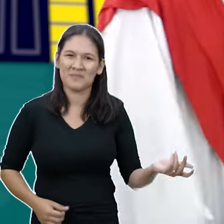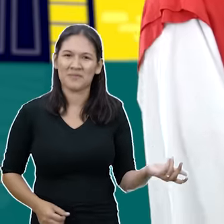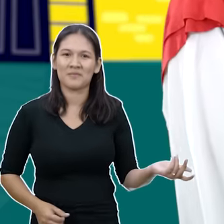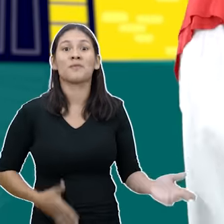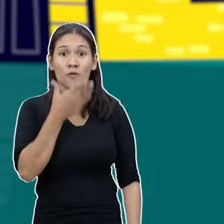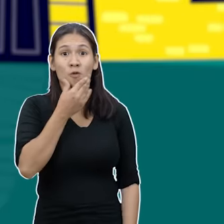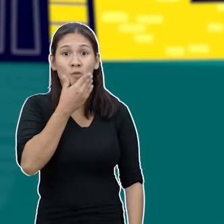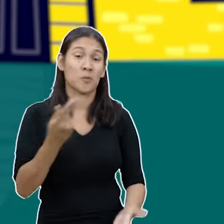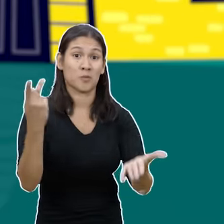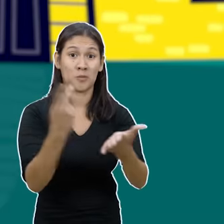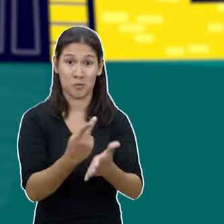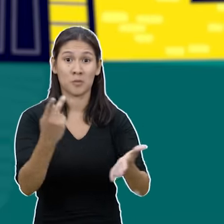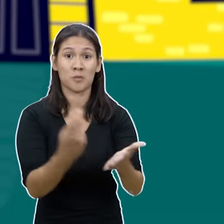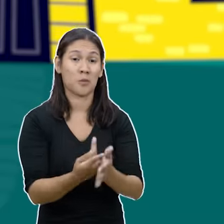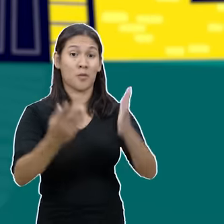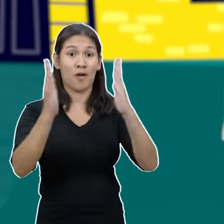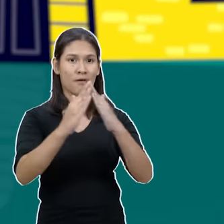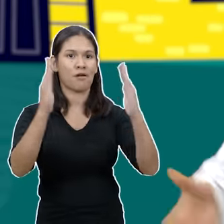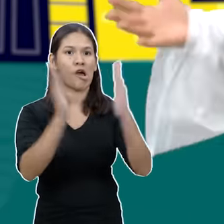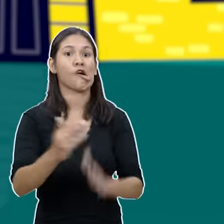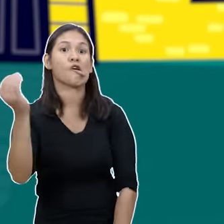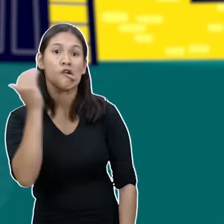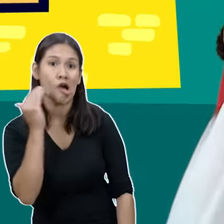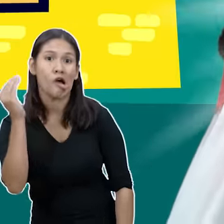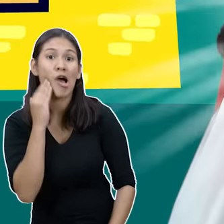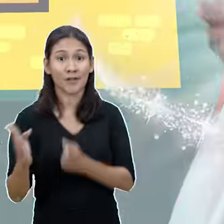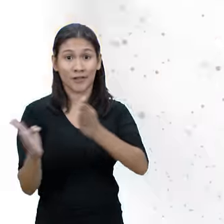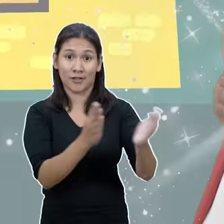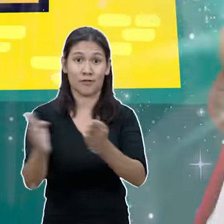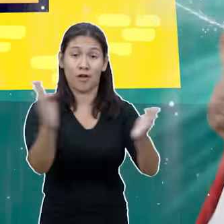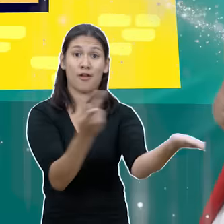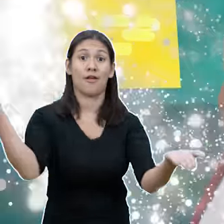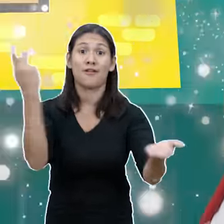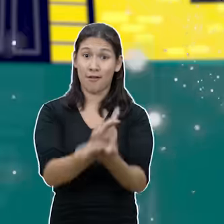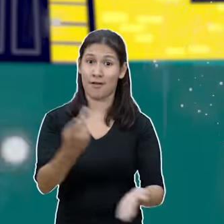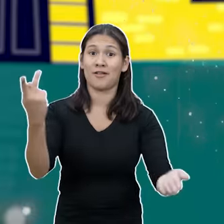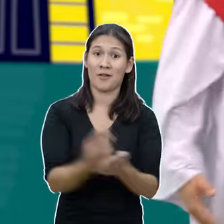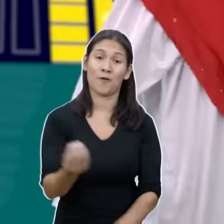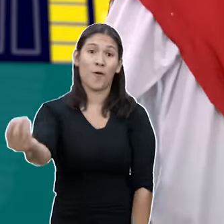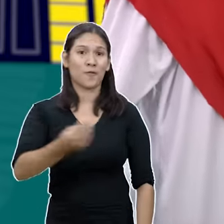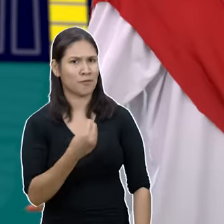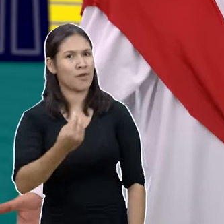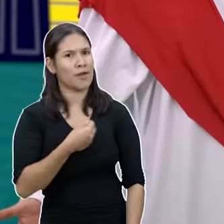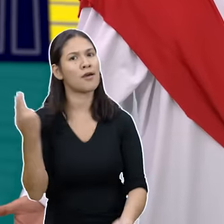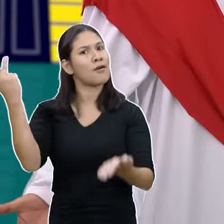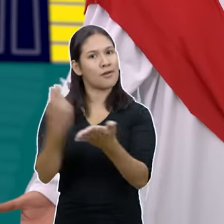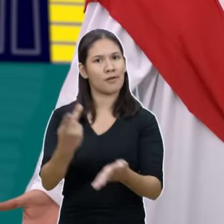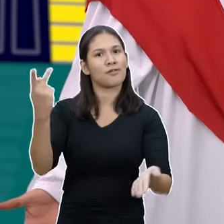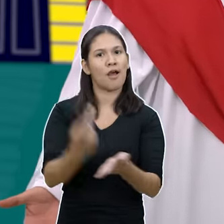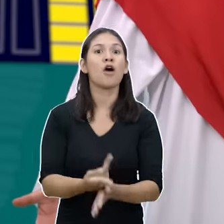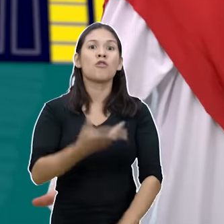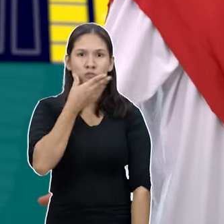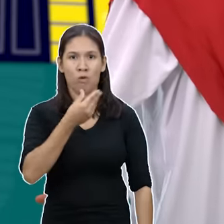Havia um homenzinho torto Morava numa casa torta Andava num caminho torto Sua vida era